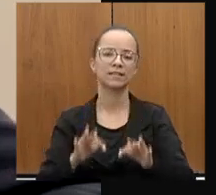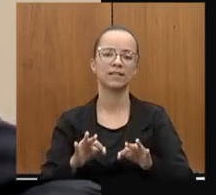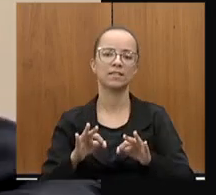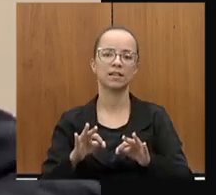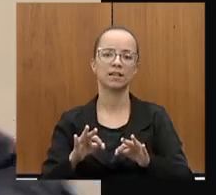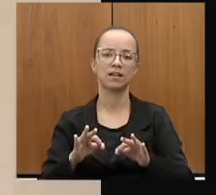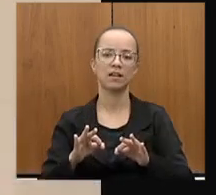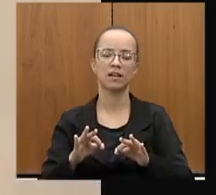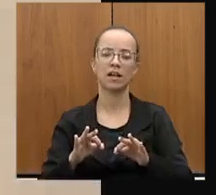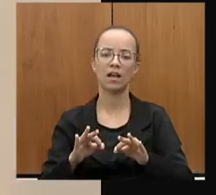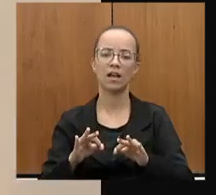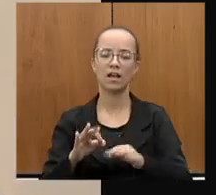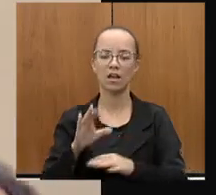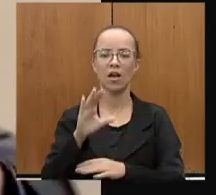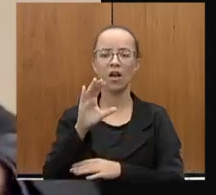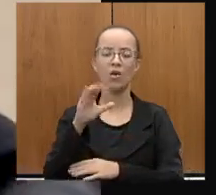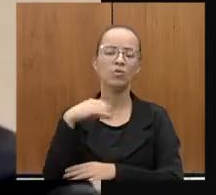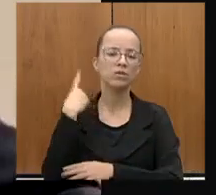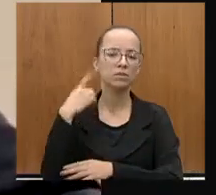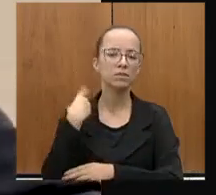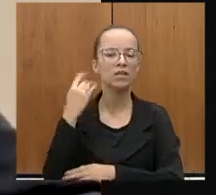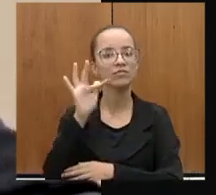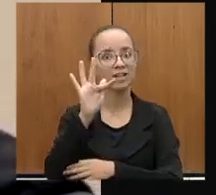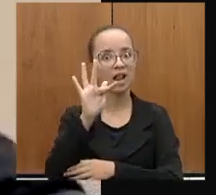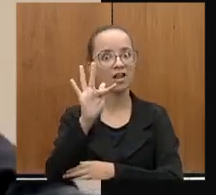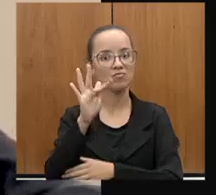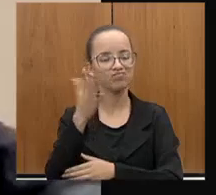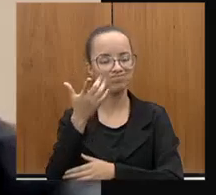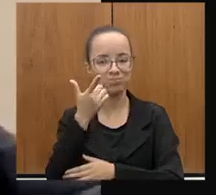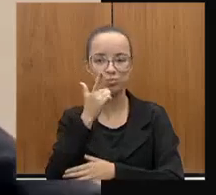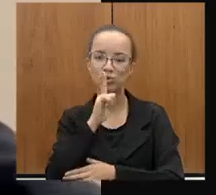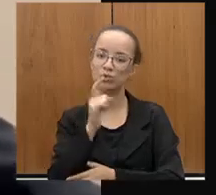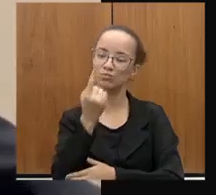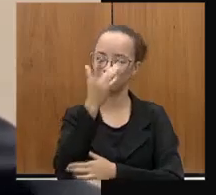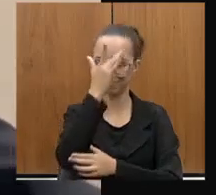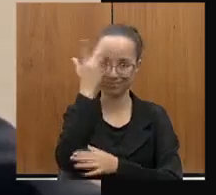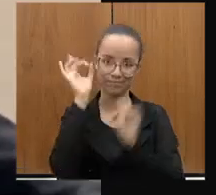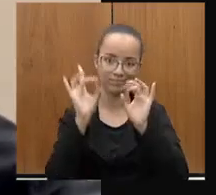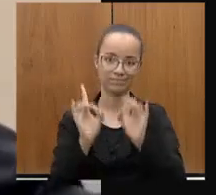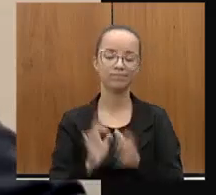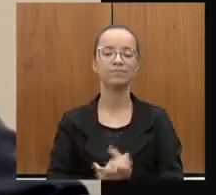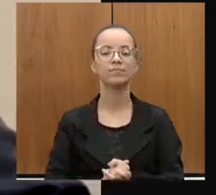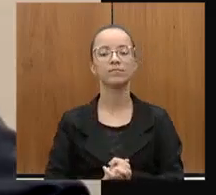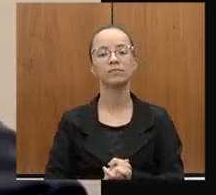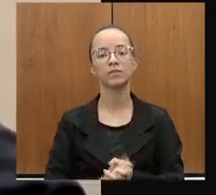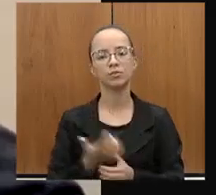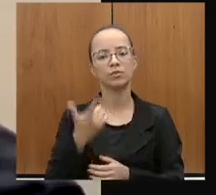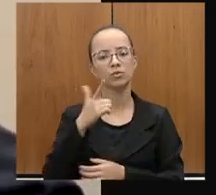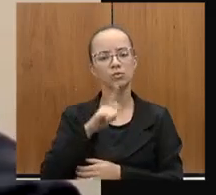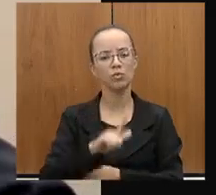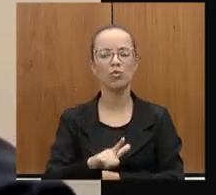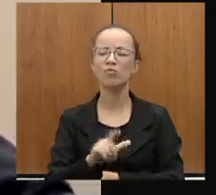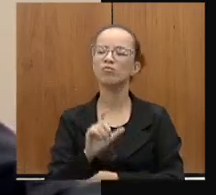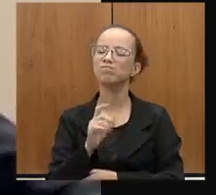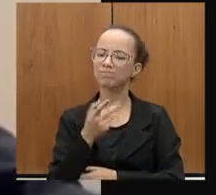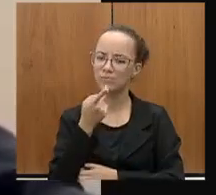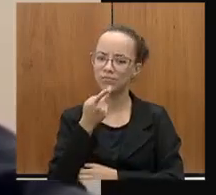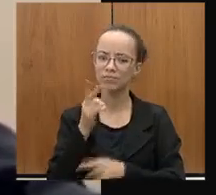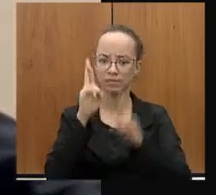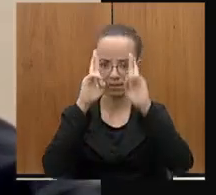Nacional, a Câmara dos Deputados ganha e ganha muito. E registro mais uma vez esse respeito